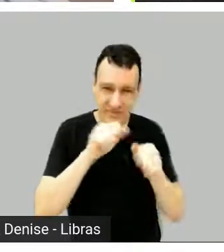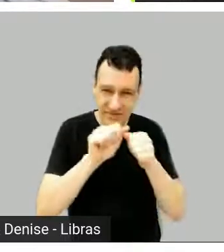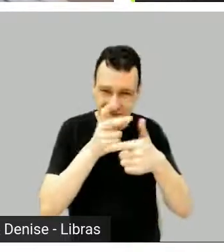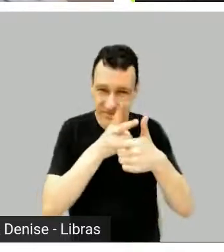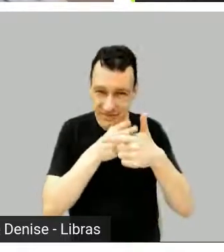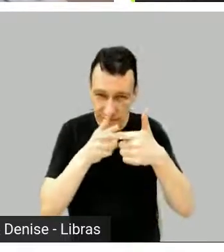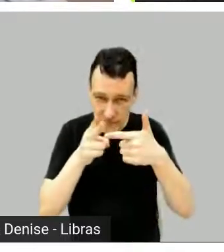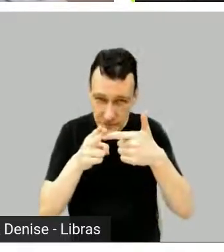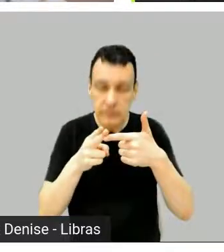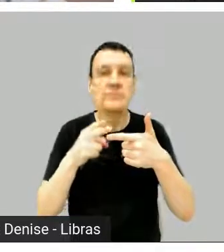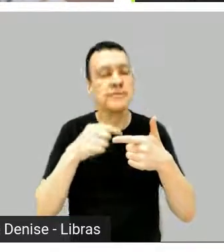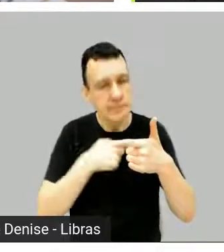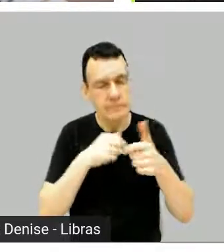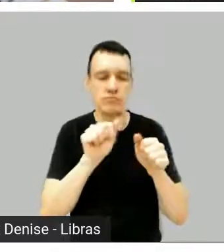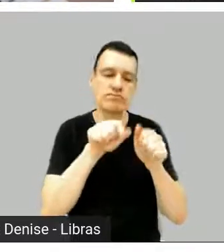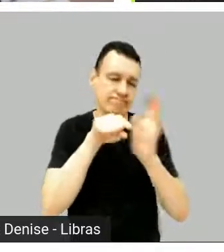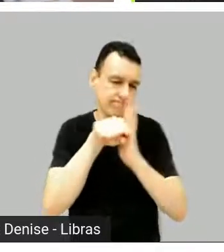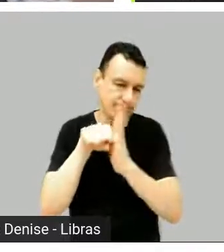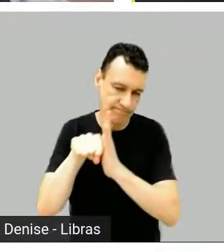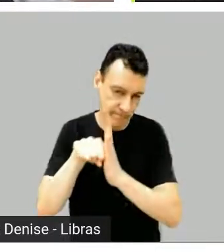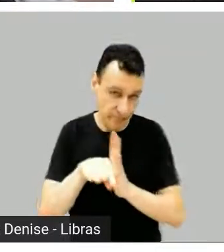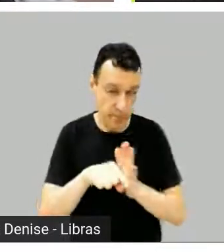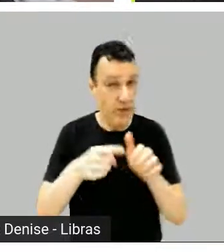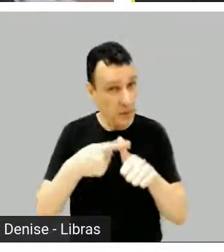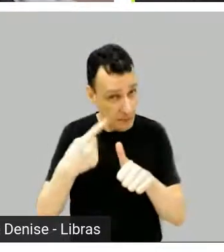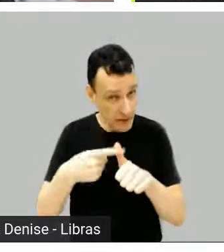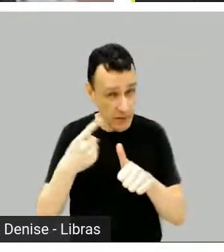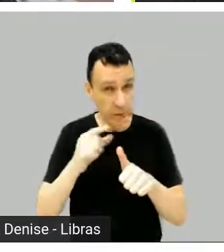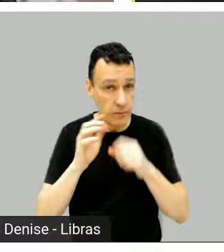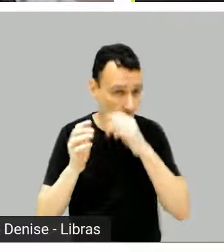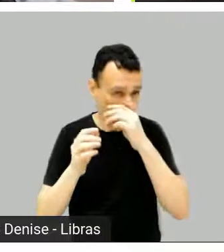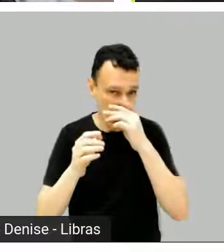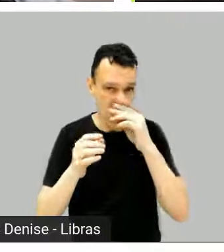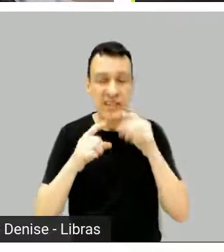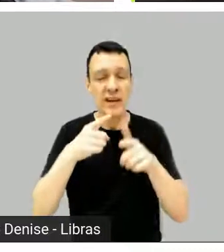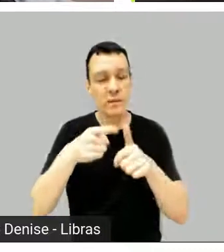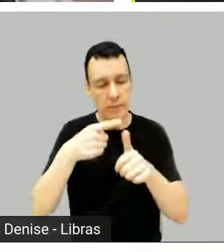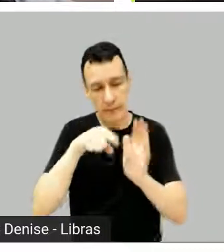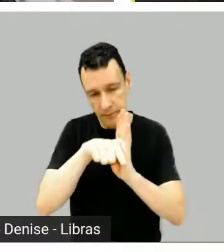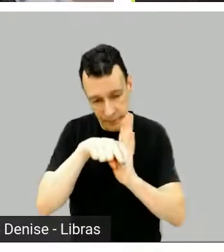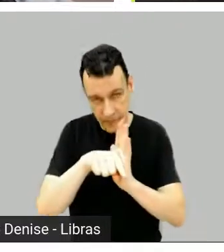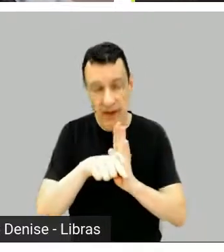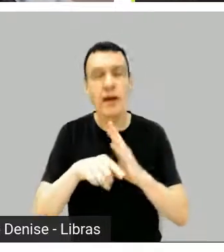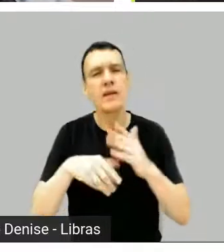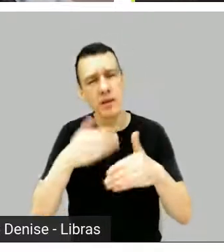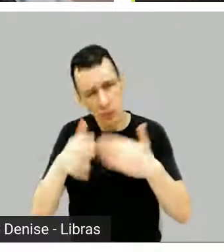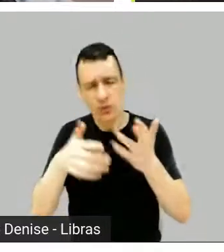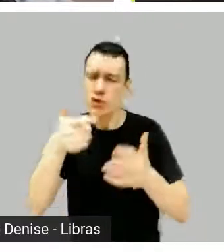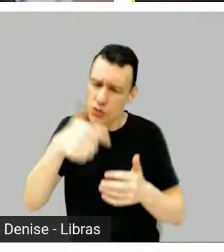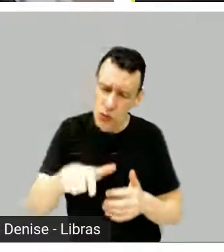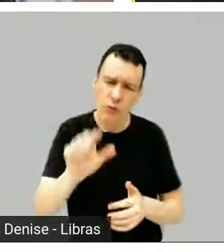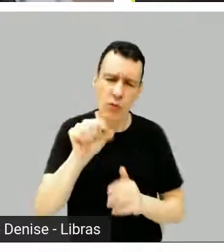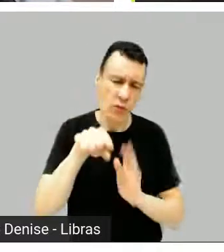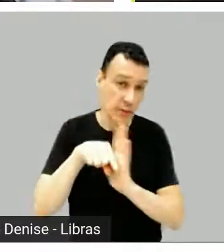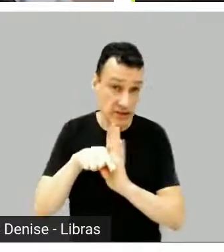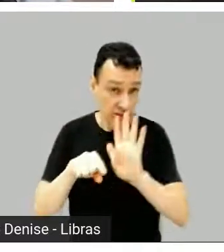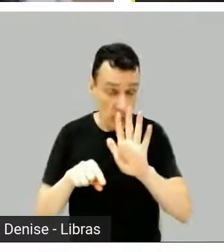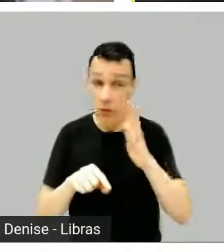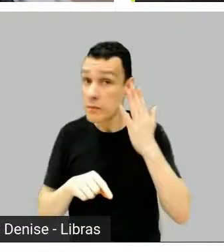Depois teve uma... Seguinte, teve três momentos de pesquisa. Teve lá em 2008, que foi bastante,